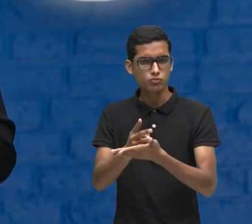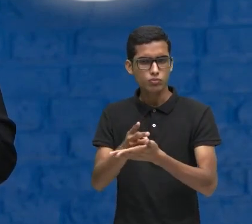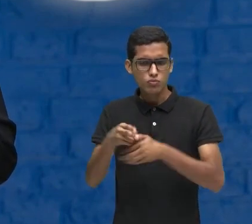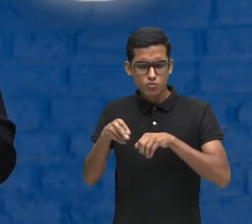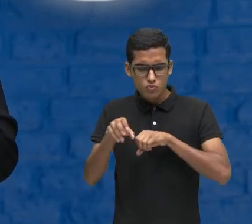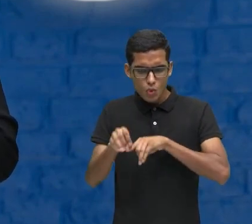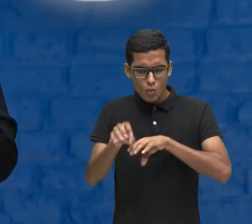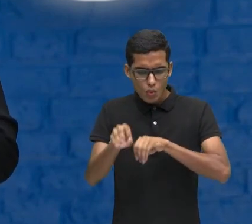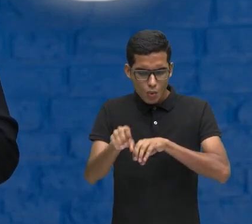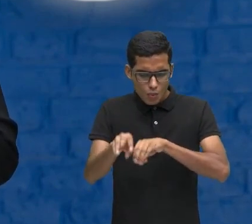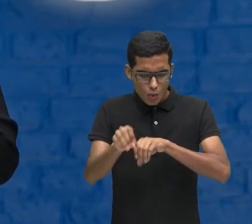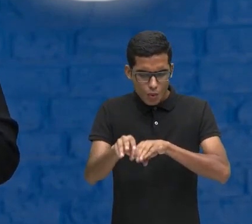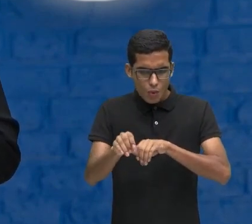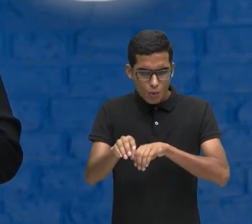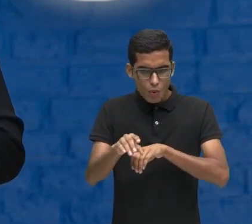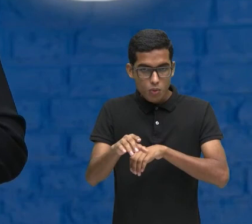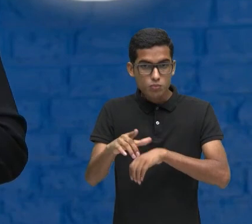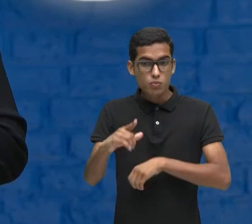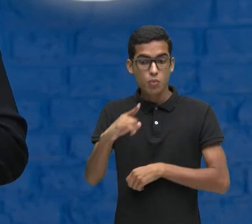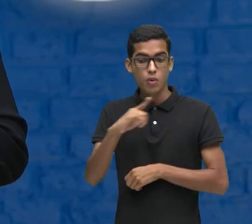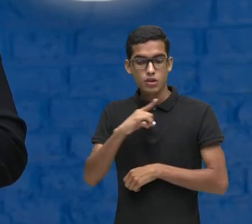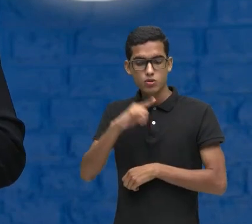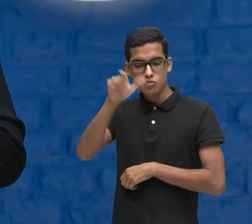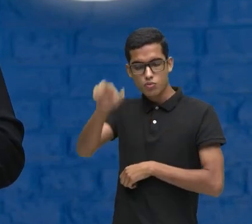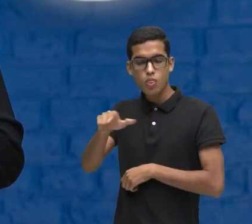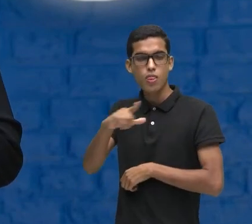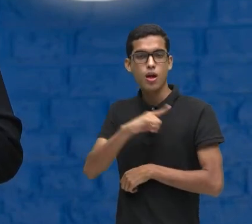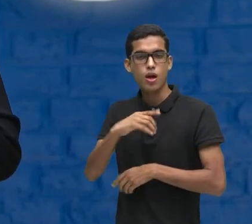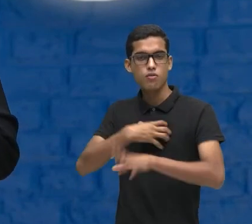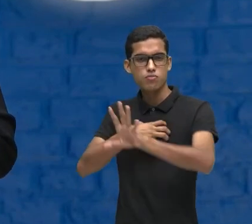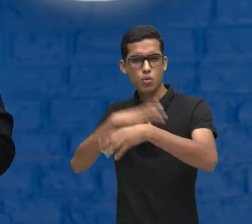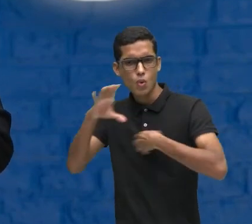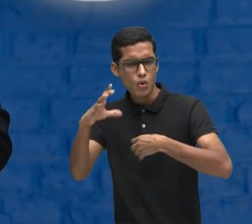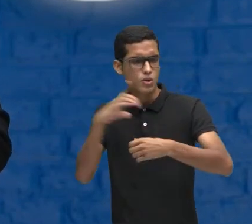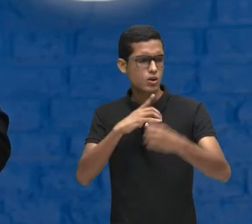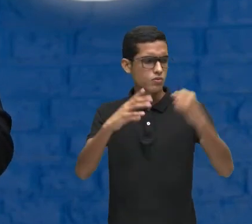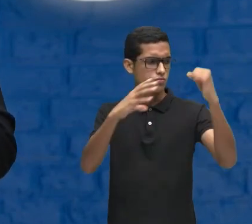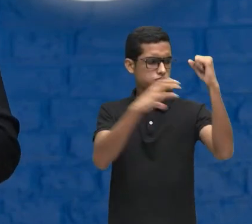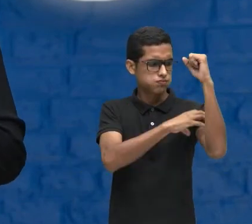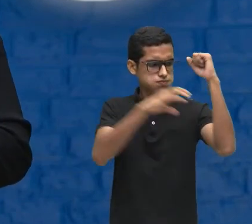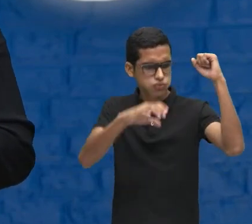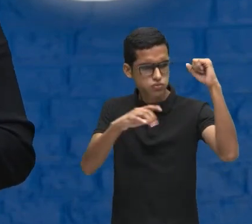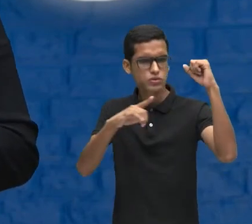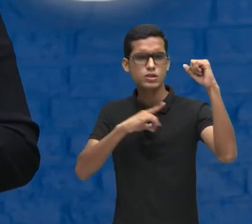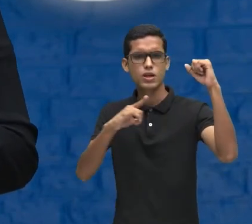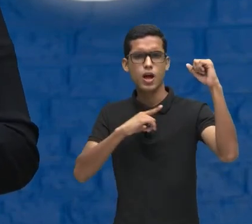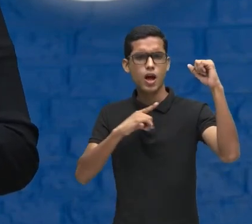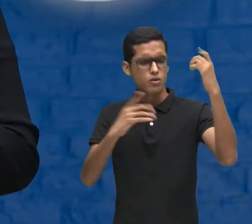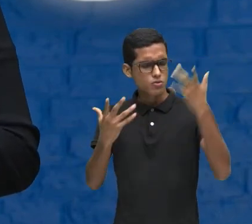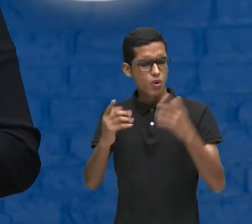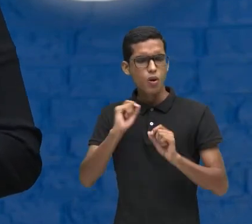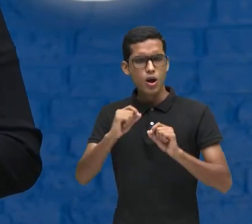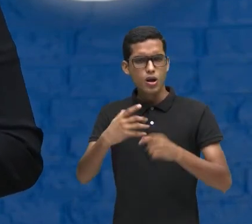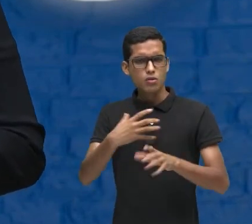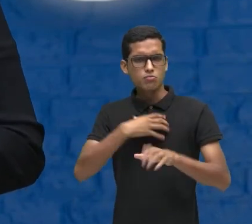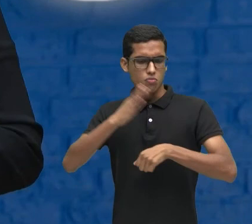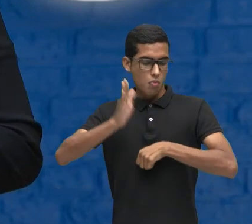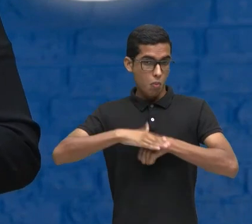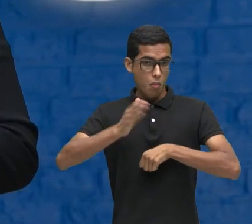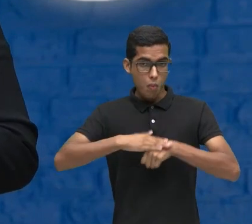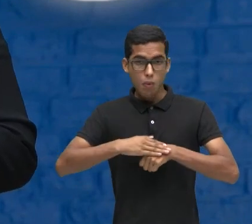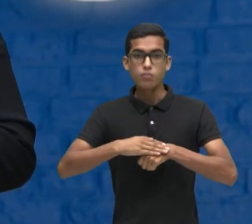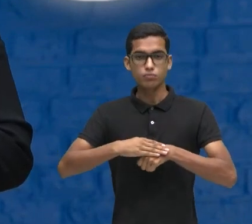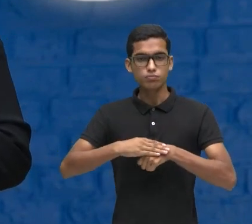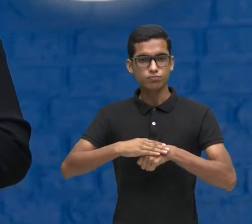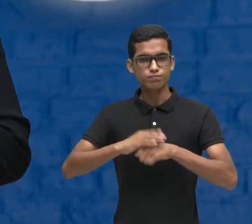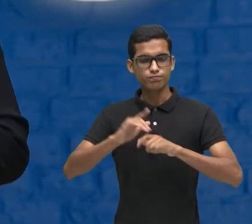empoderado De empatia Empoderado De protagonismo De autonomia Para